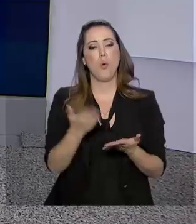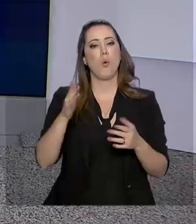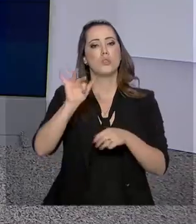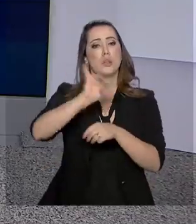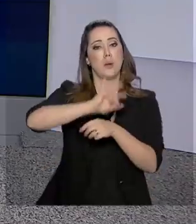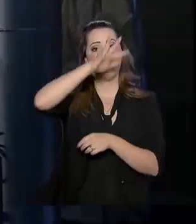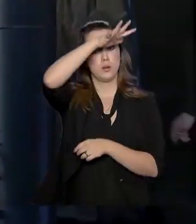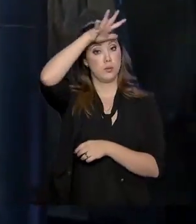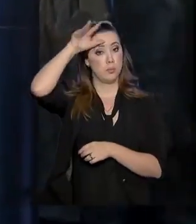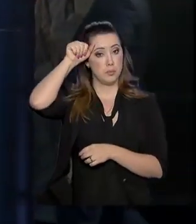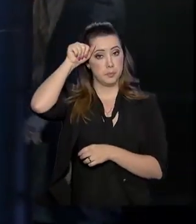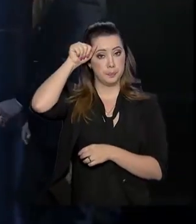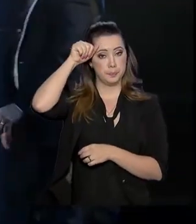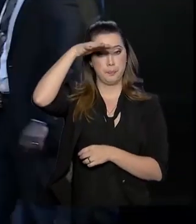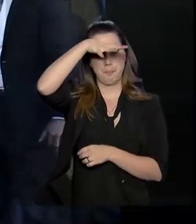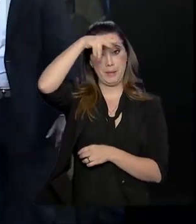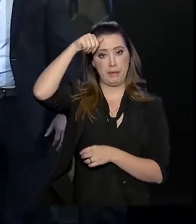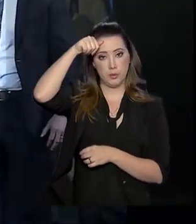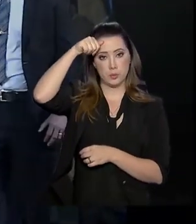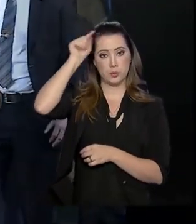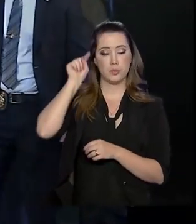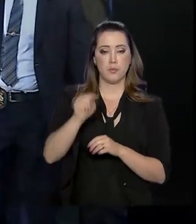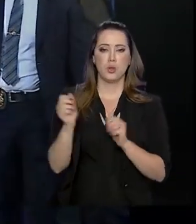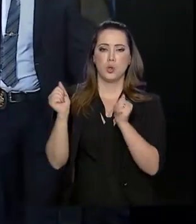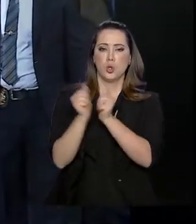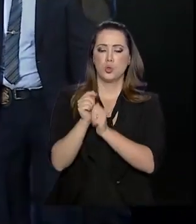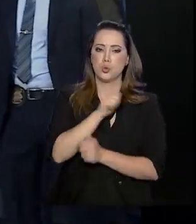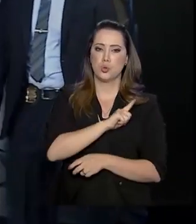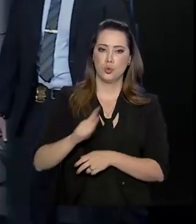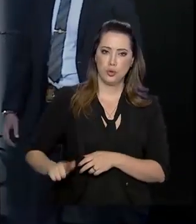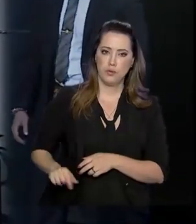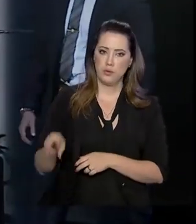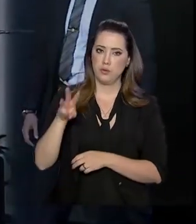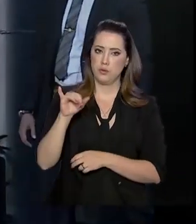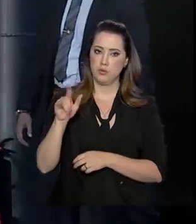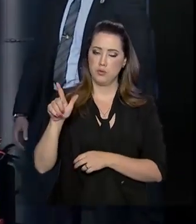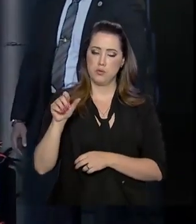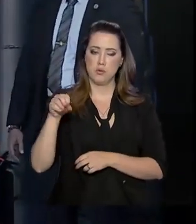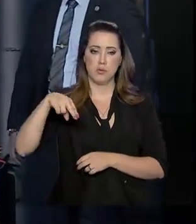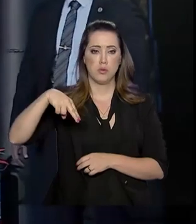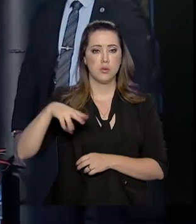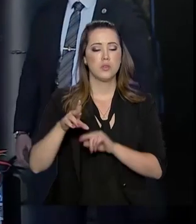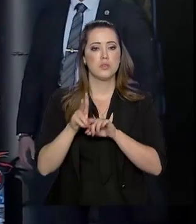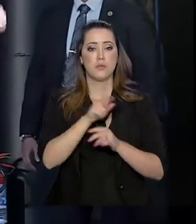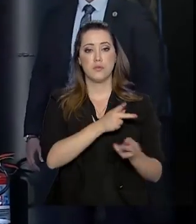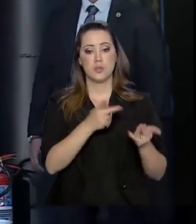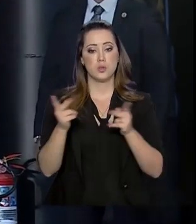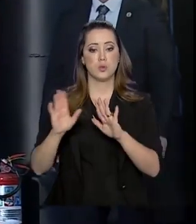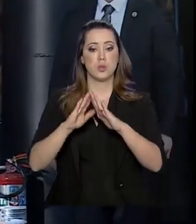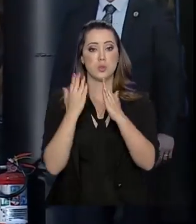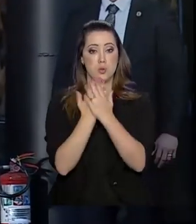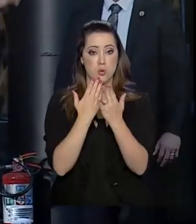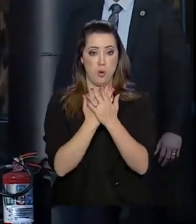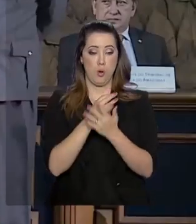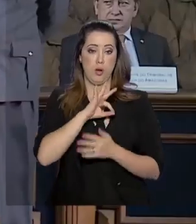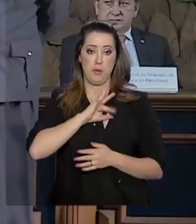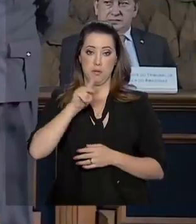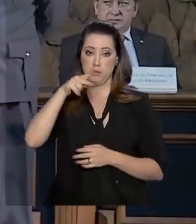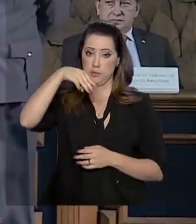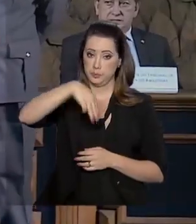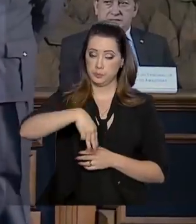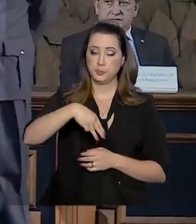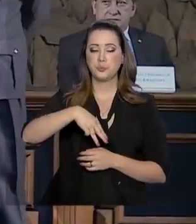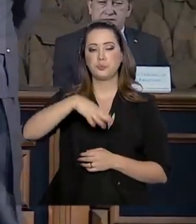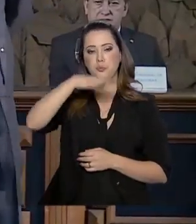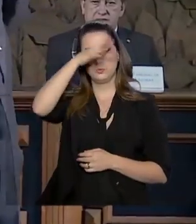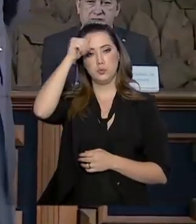Manaus. Ao lado do governador Wilson Lima, ele visitou o Colégio da Polícia Militar do Amazonas e conheceu alunos premiados